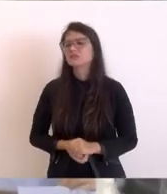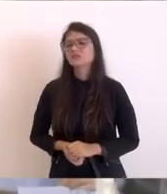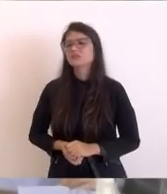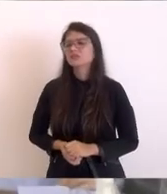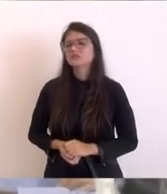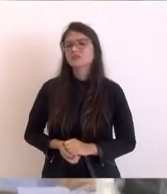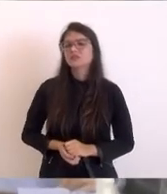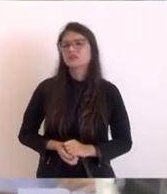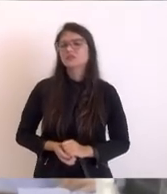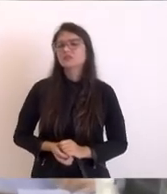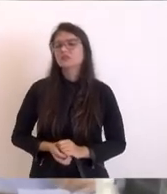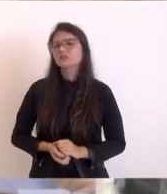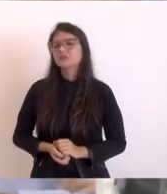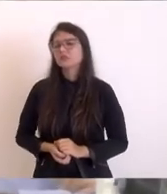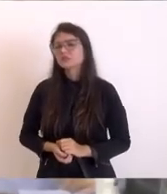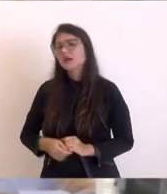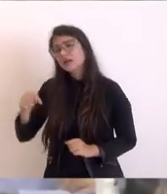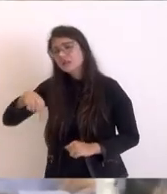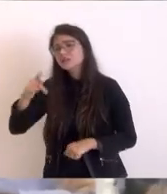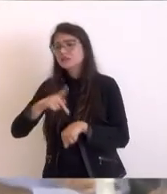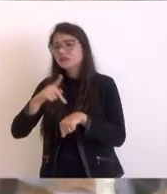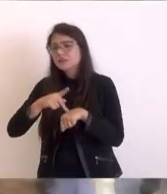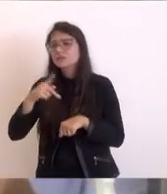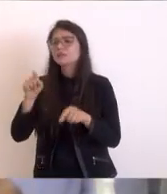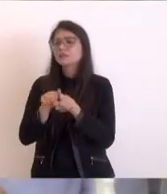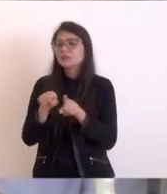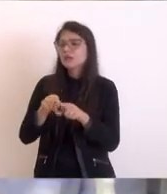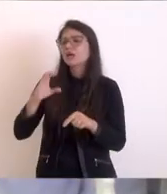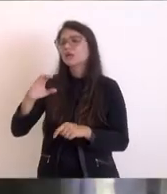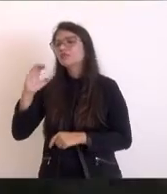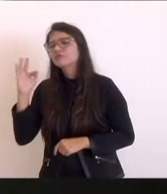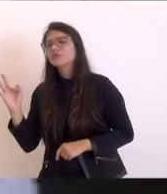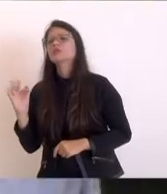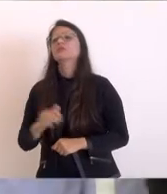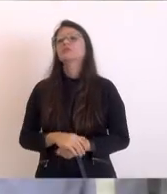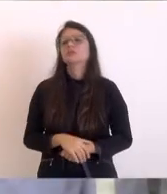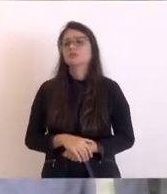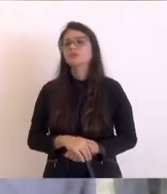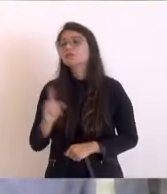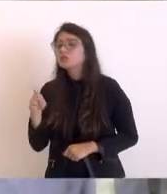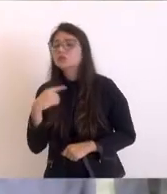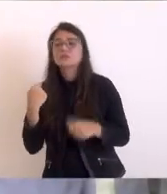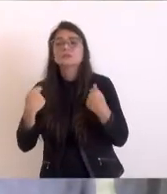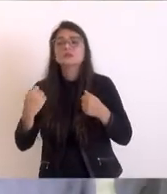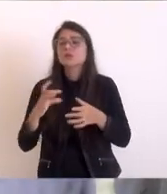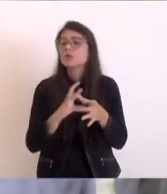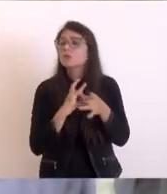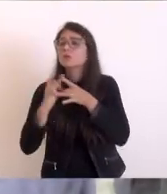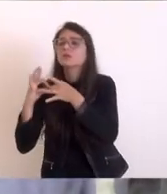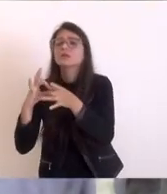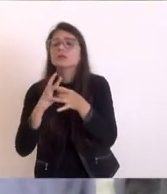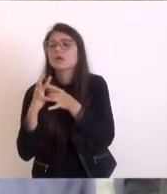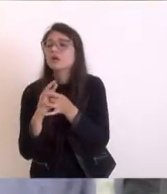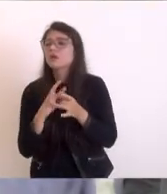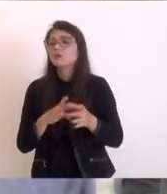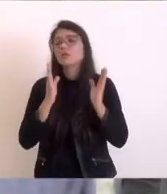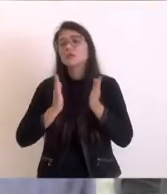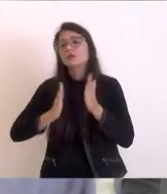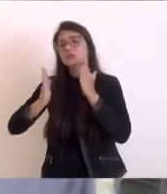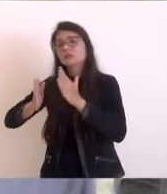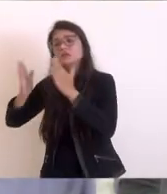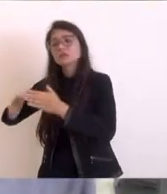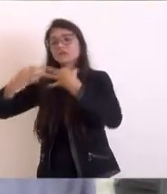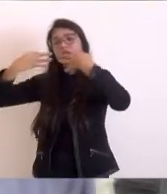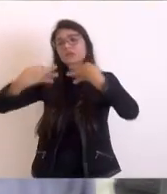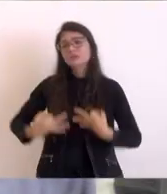aqui, embasado aqui em São Pedro e Cabo Frio. Então nós precisamos de se unir e se organizar e se colocar à altura